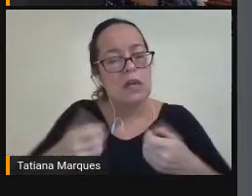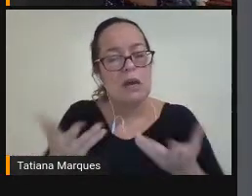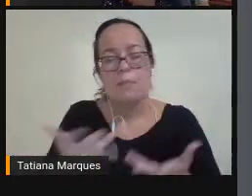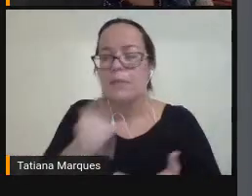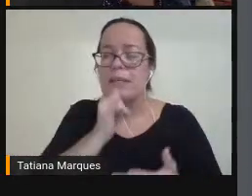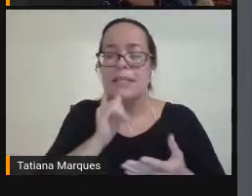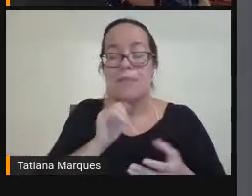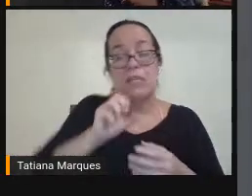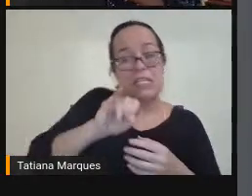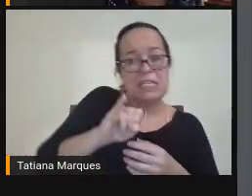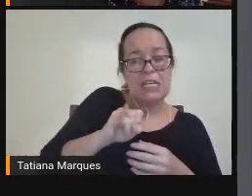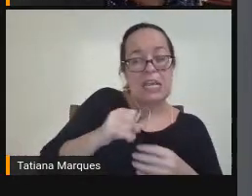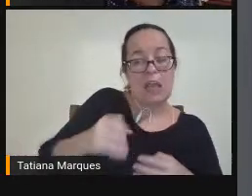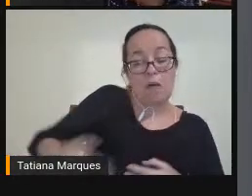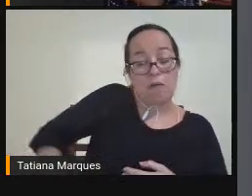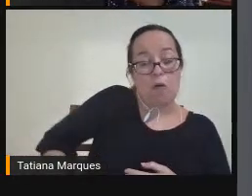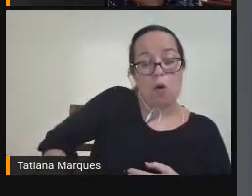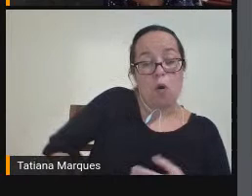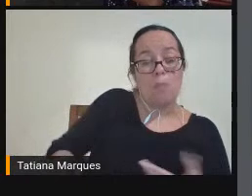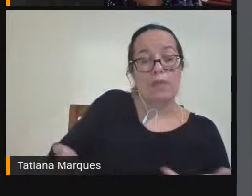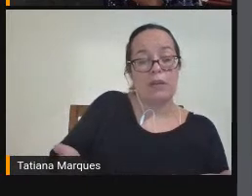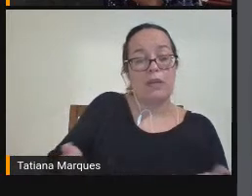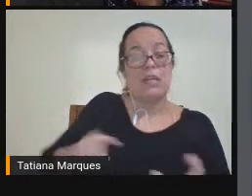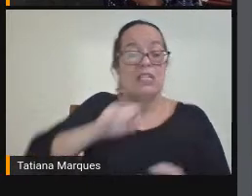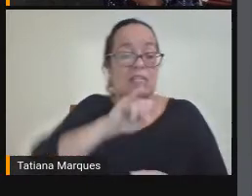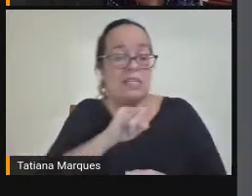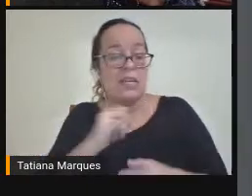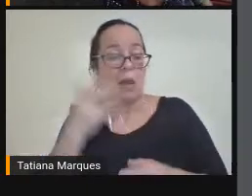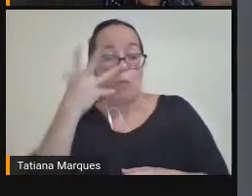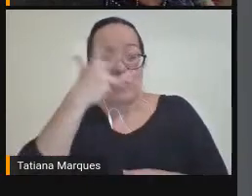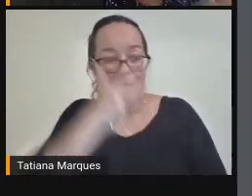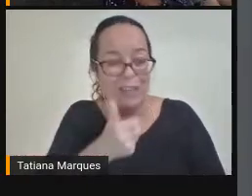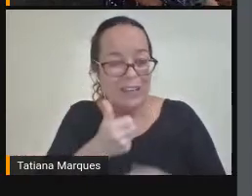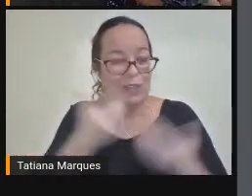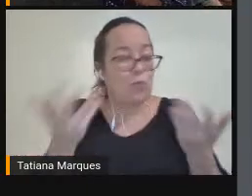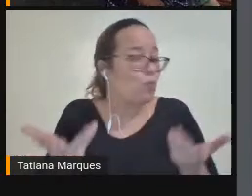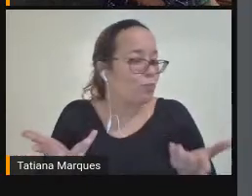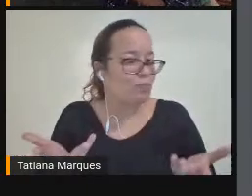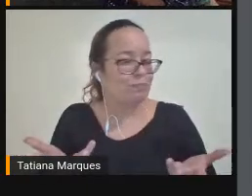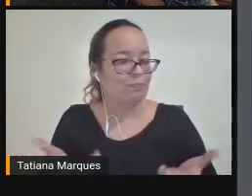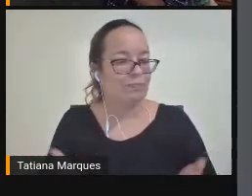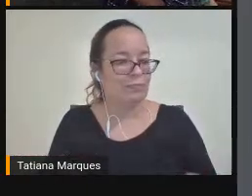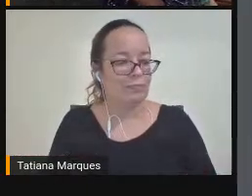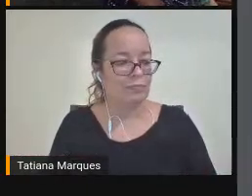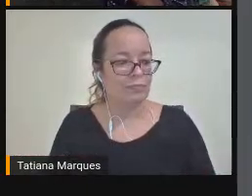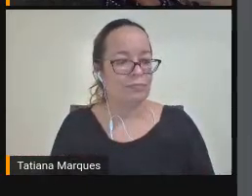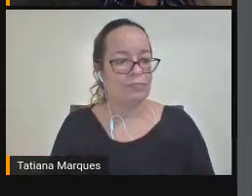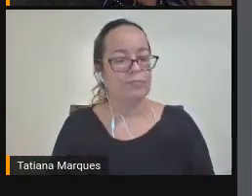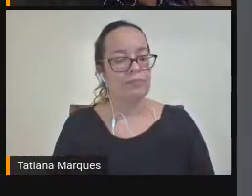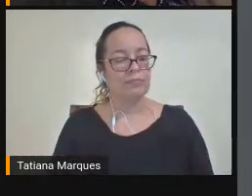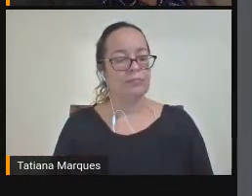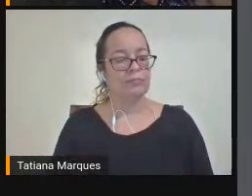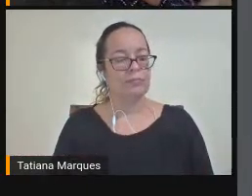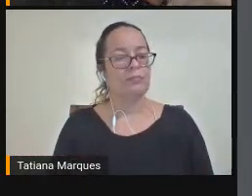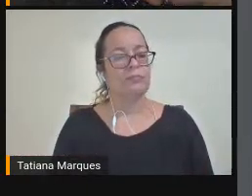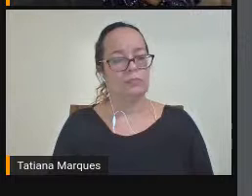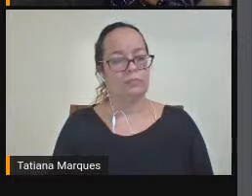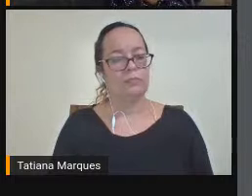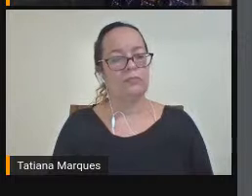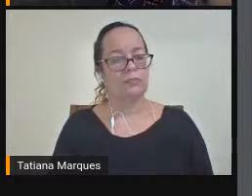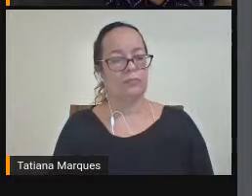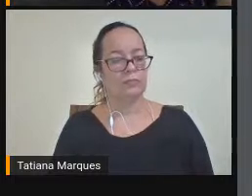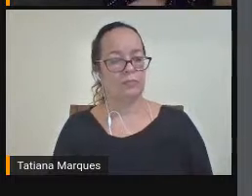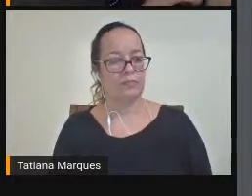Né? Quantas coisas Passam nas nossas Cabeças Então a gente Precisa estar Atento a isso Então